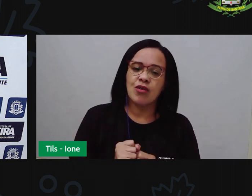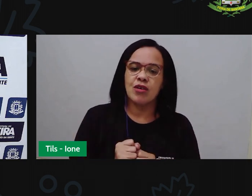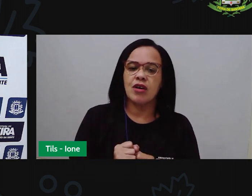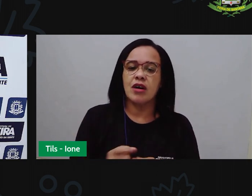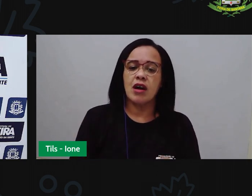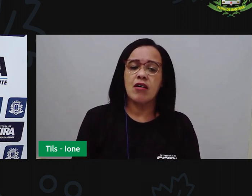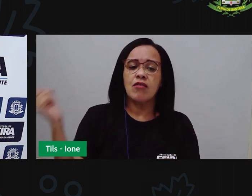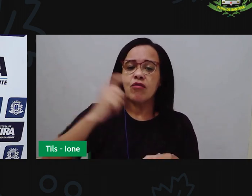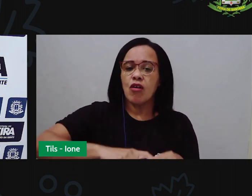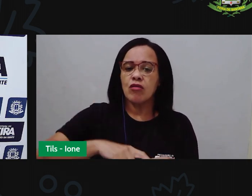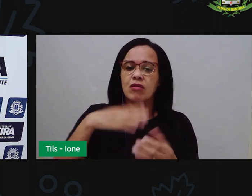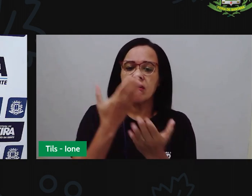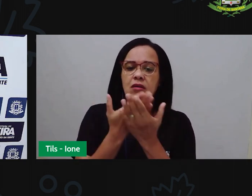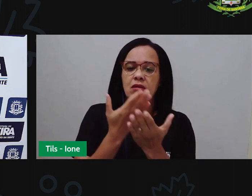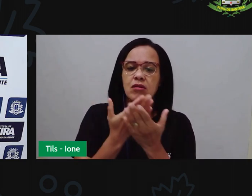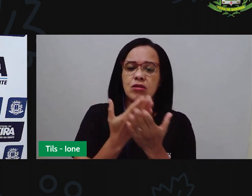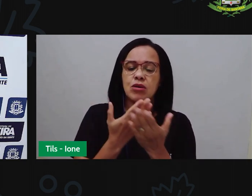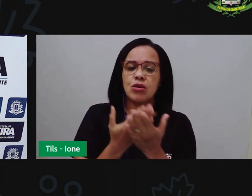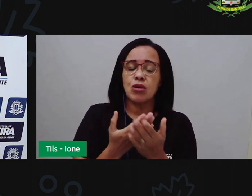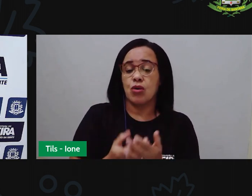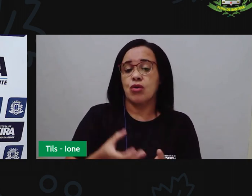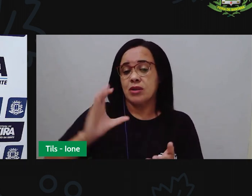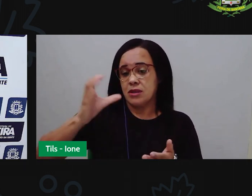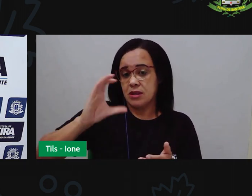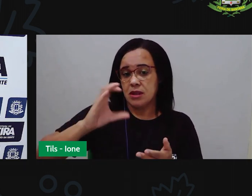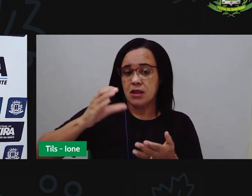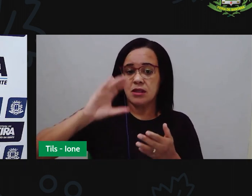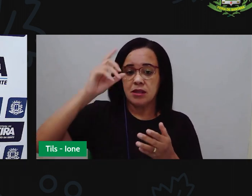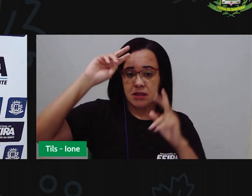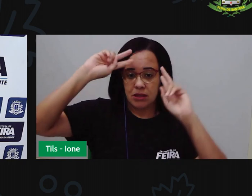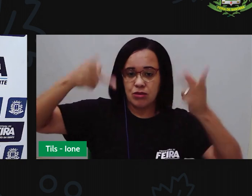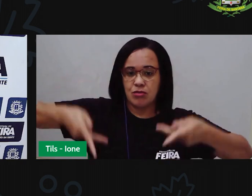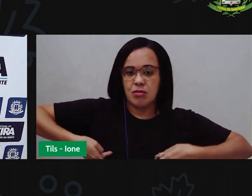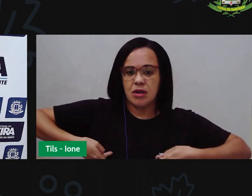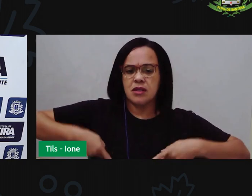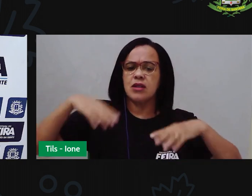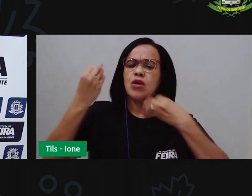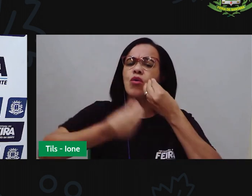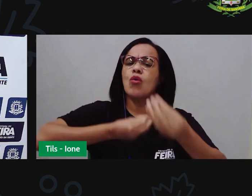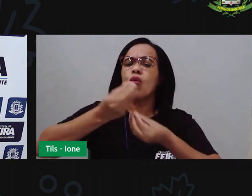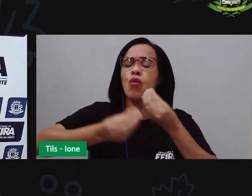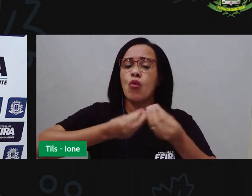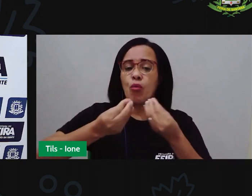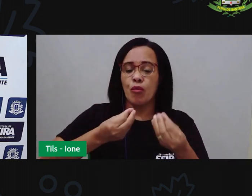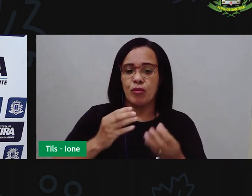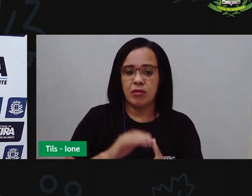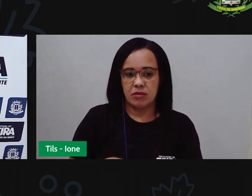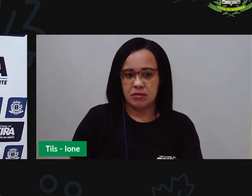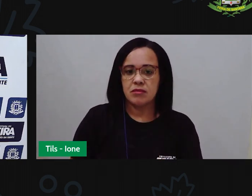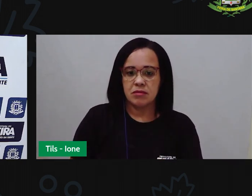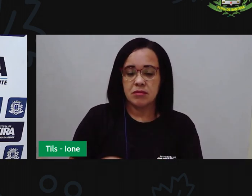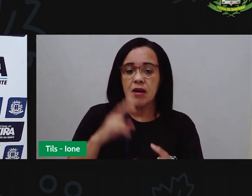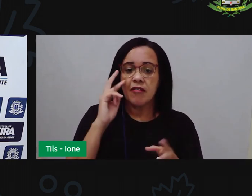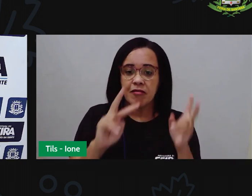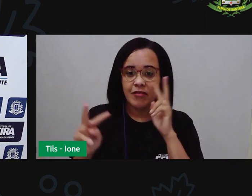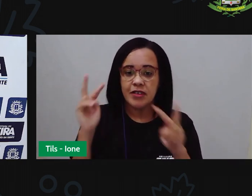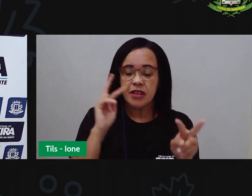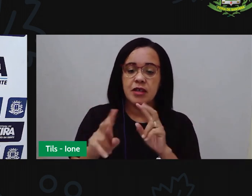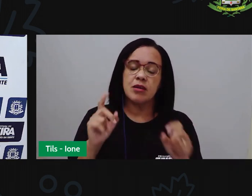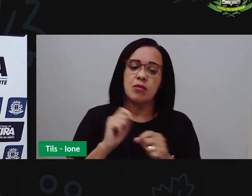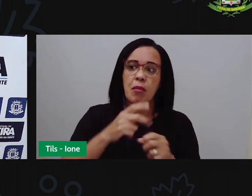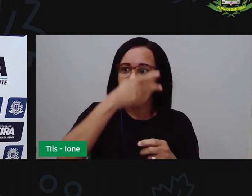nossa aula de hoje de ciências humanas. Então, vimos um pouco sobre o povo ferência.